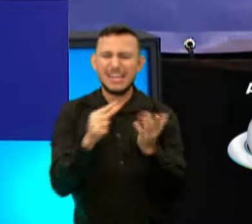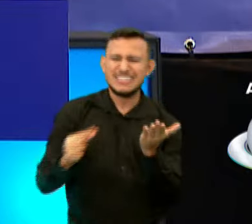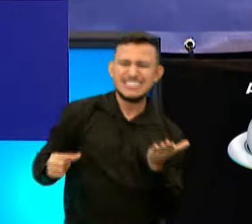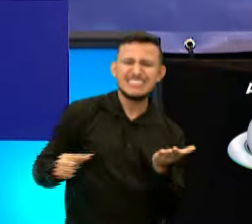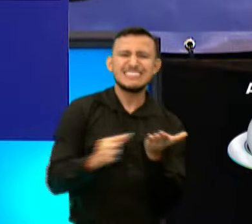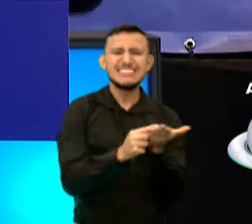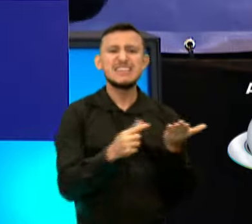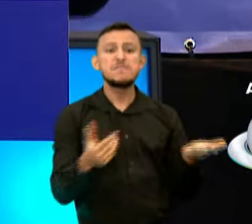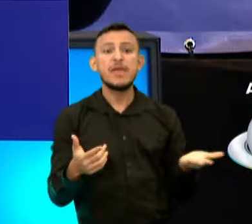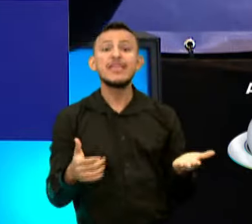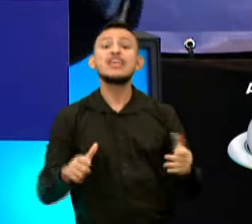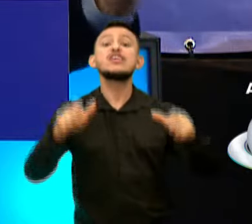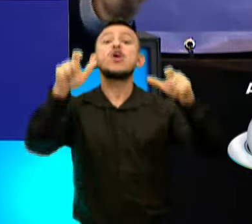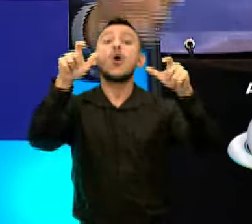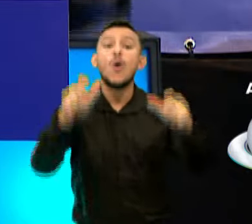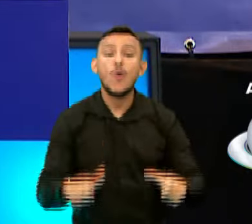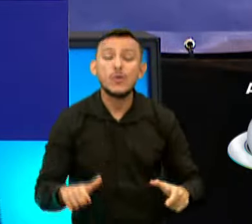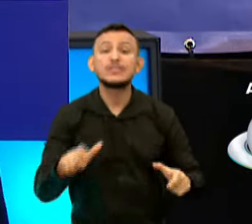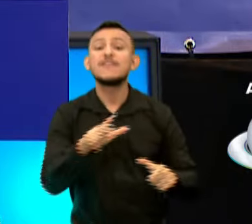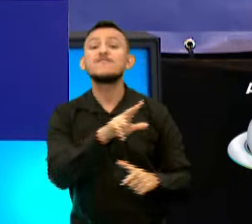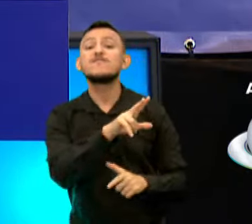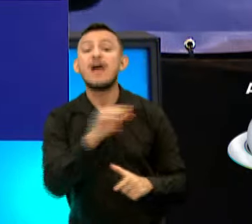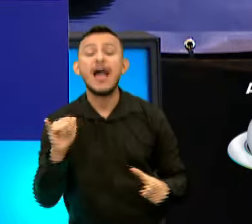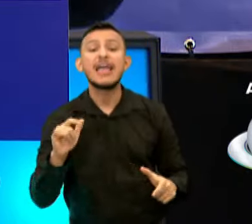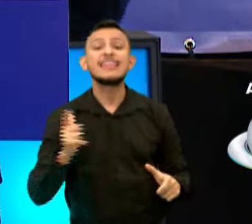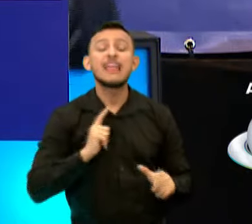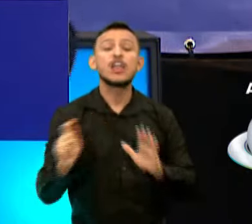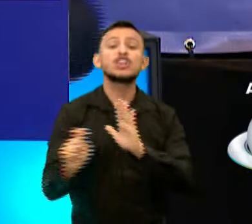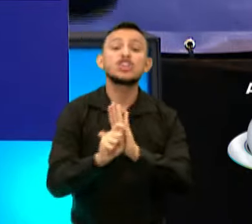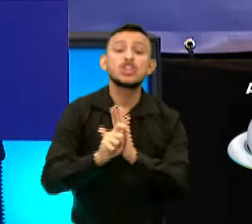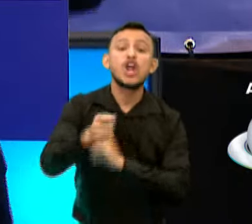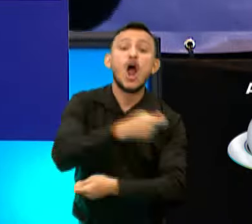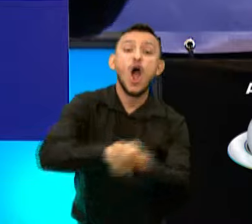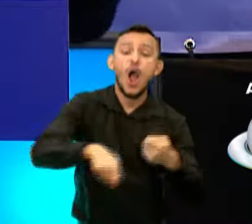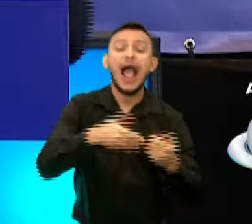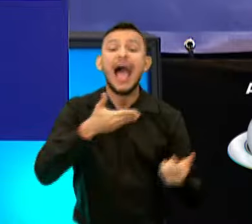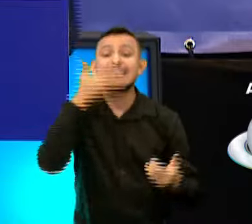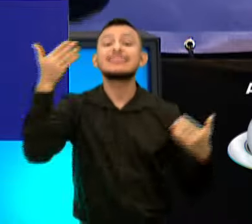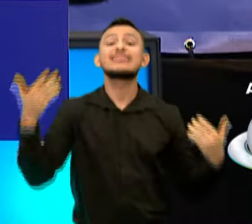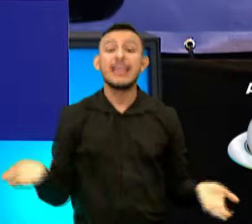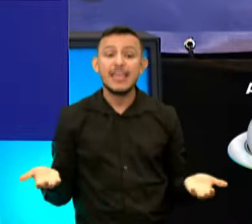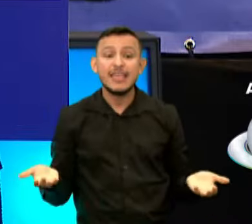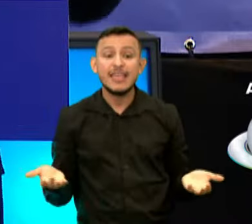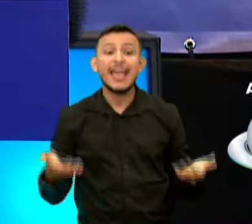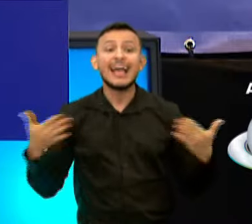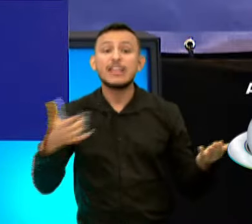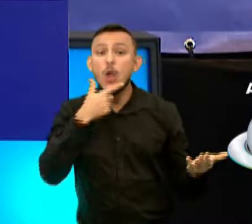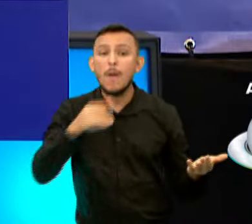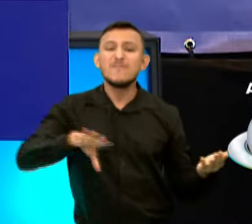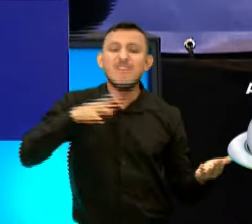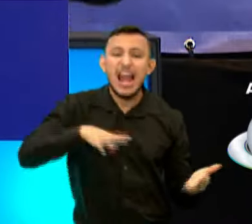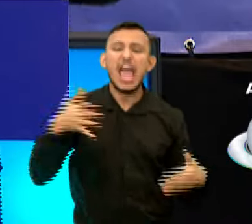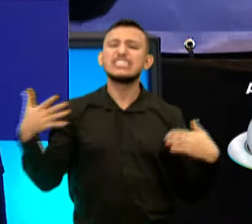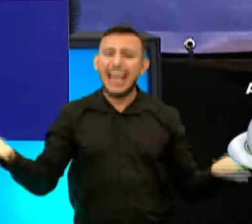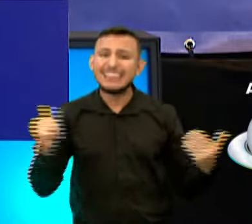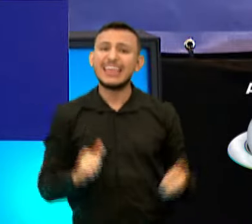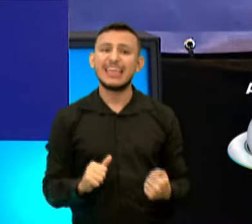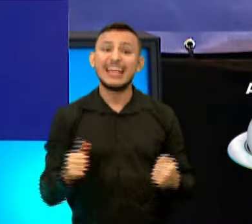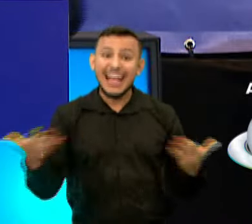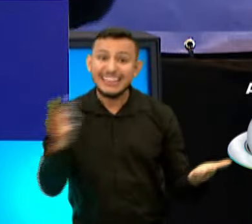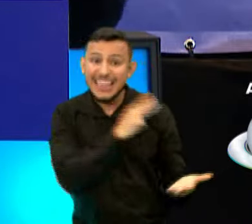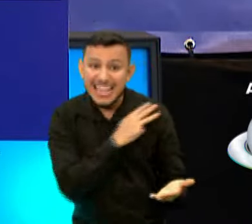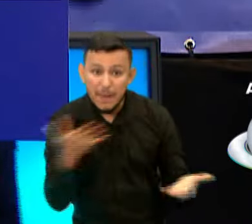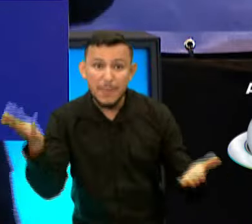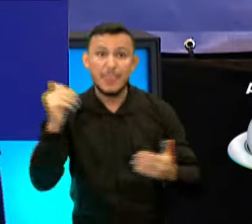microchip. E onde é que nós vamos bater com as drogas? Onde é, capitão? Cadê aquele homem valente? Cadê,